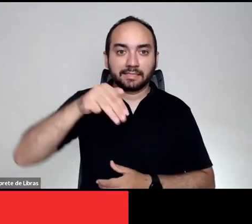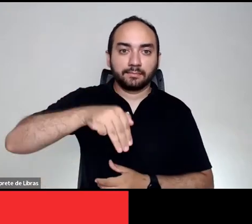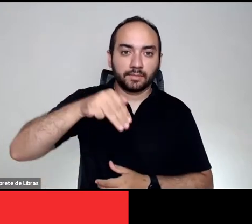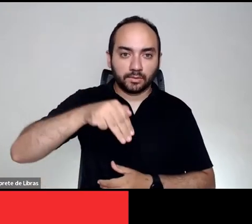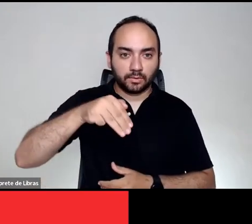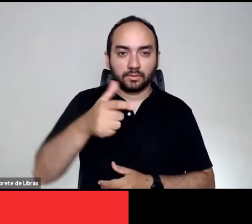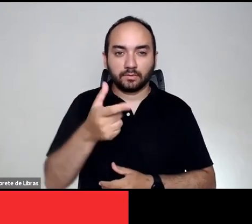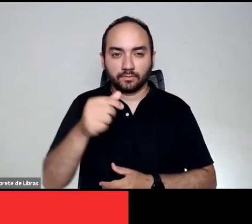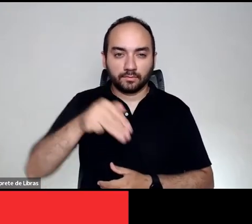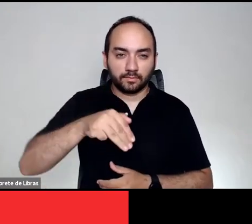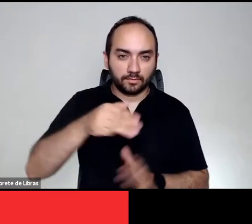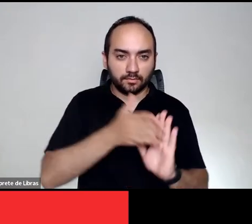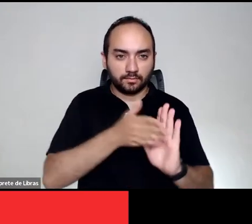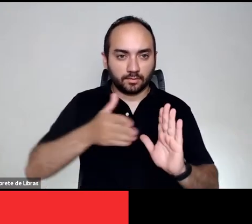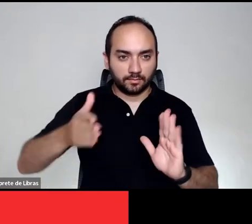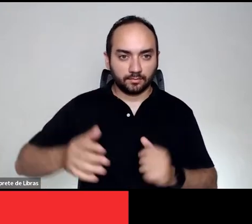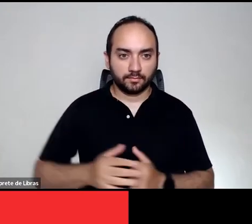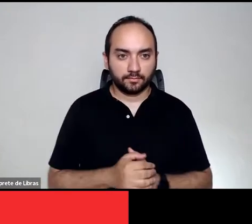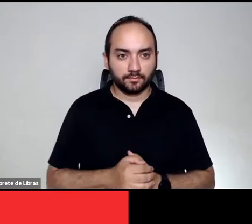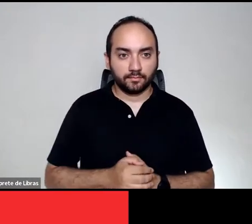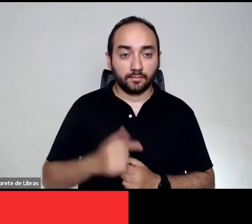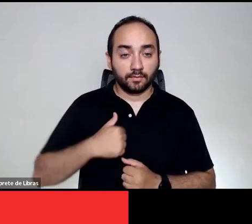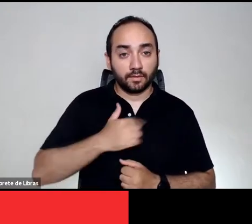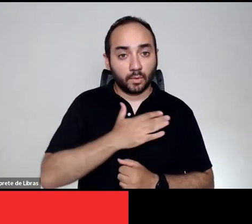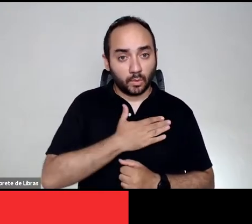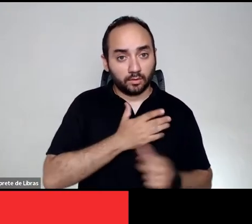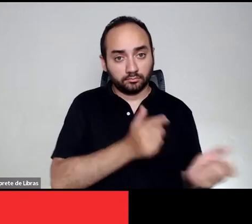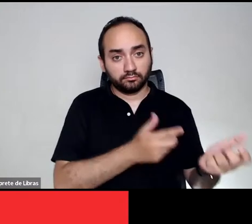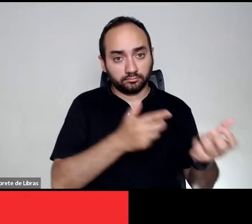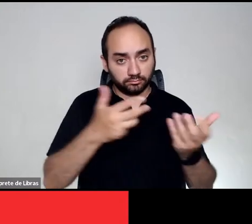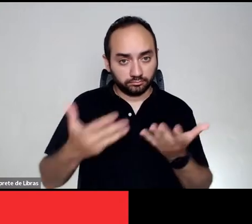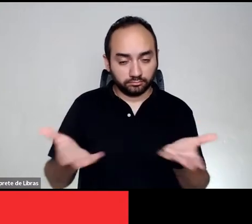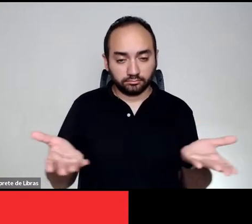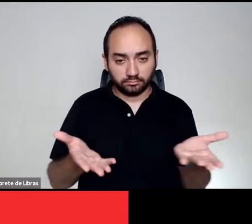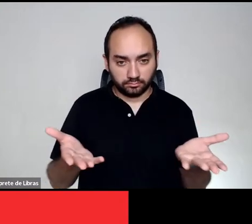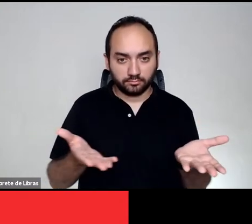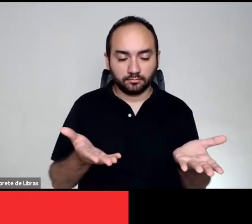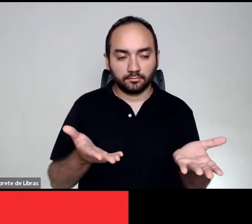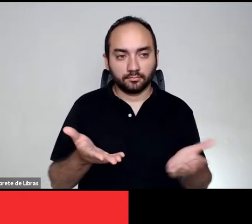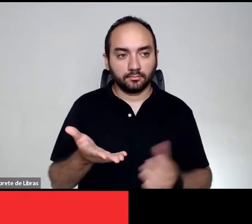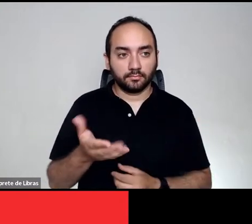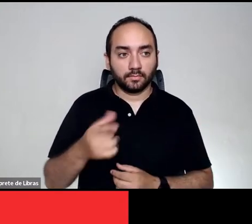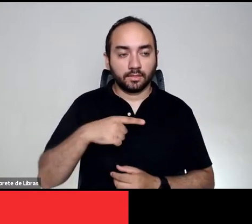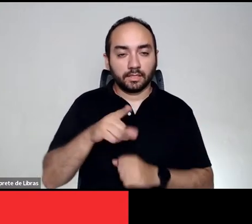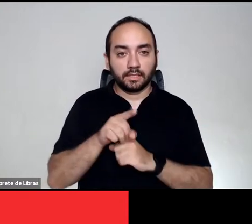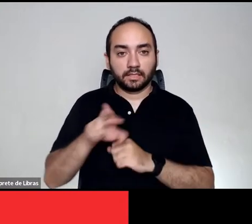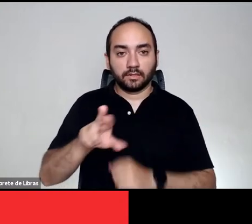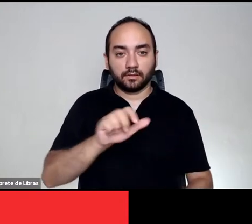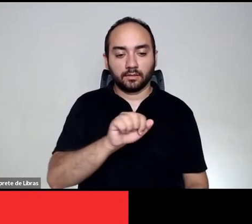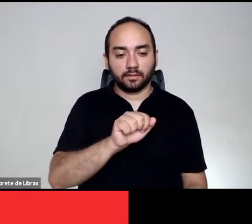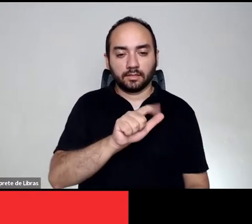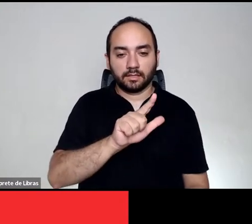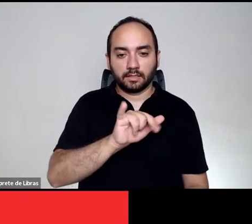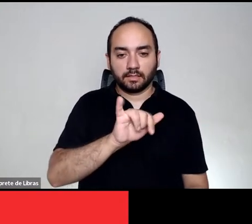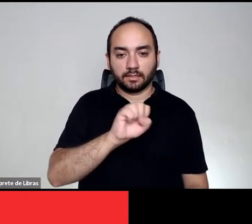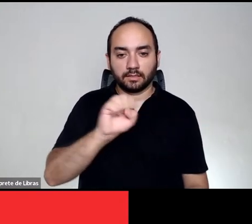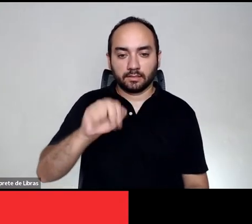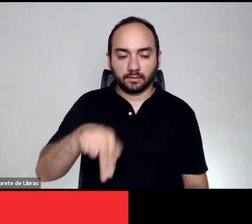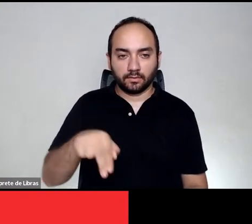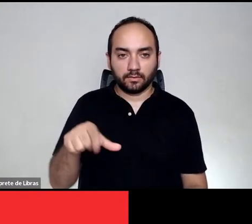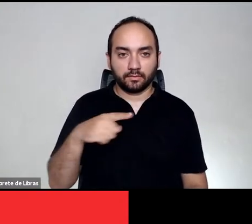minutos. Eu gostaria de apresentar o Dr. Allison David Reis